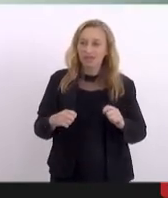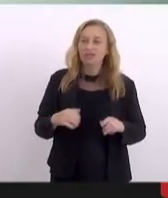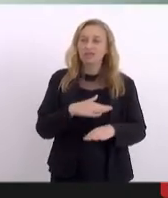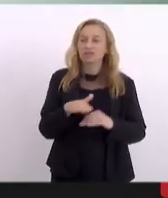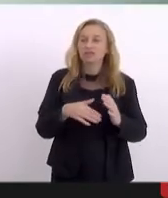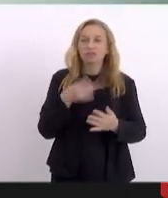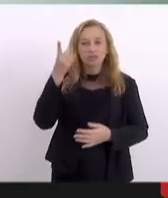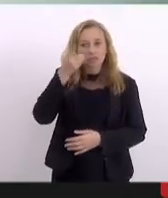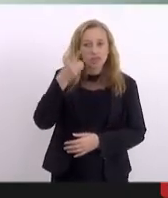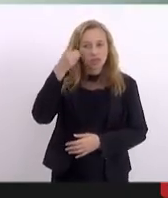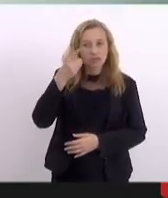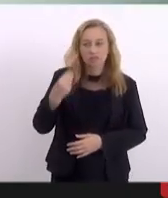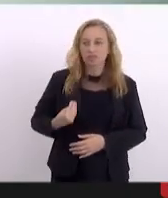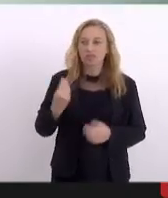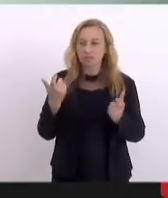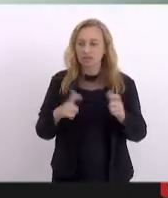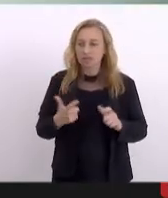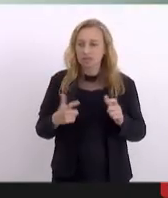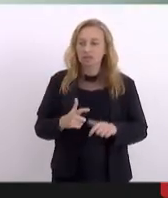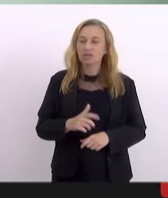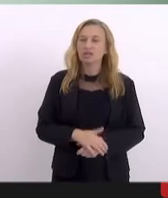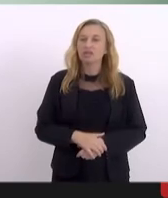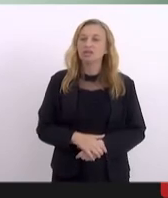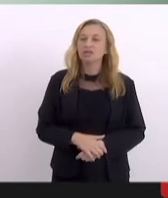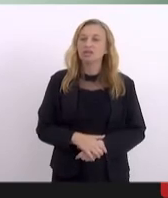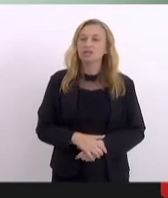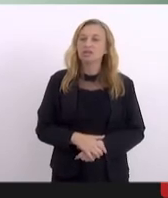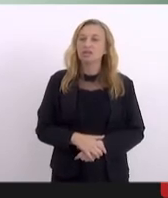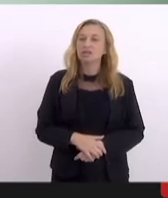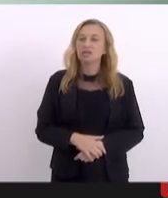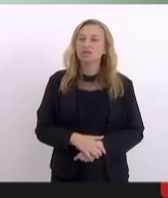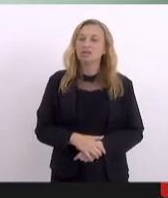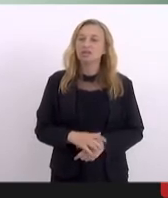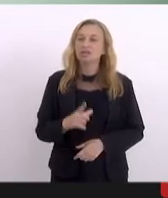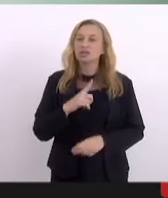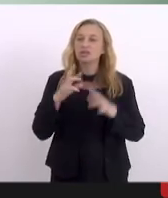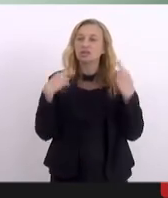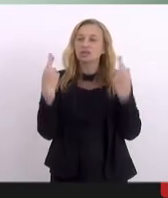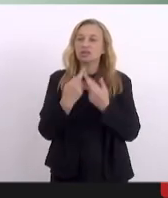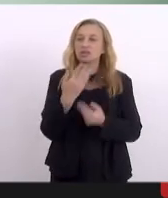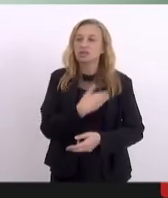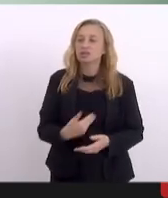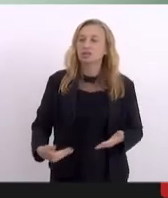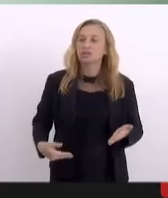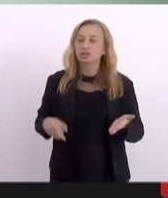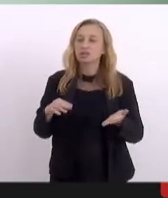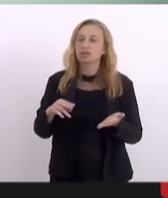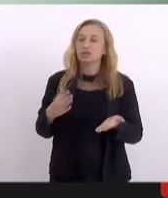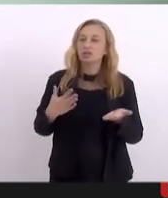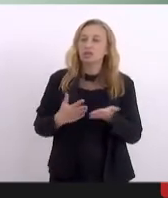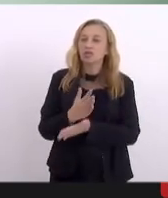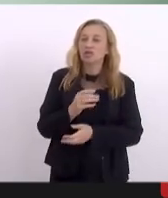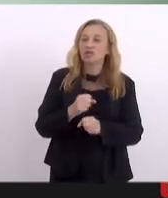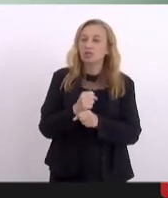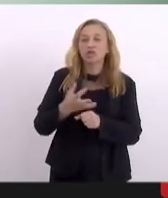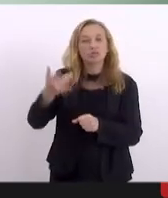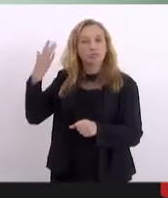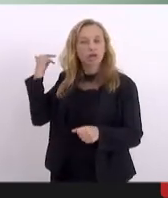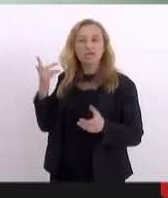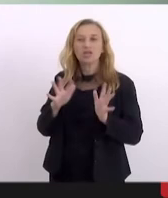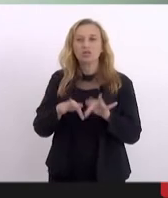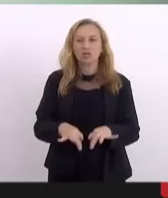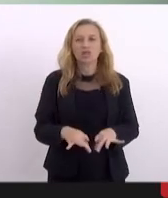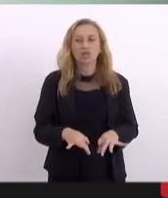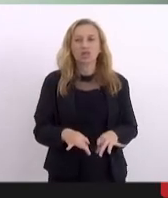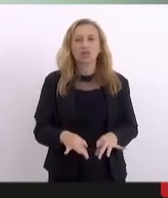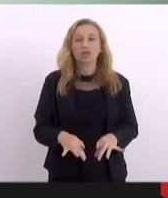deputados que estão presentes, e os próprios deputados, nós temos audiências aprovadas no ano passado, no final do ano passado.